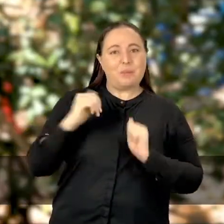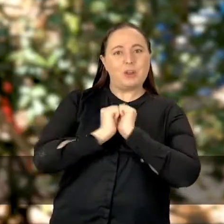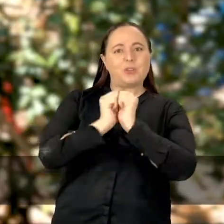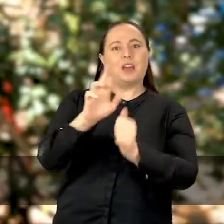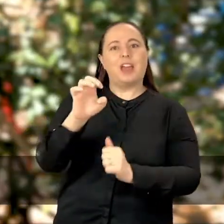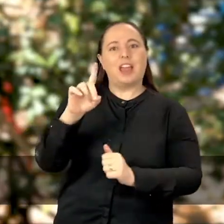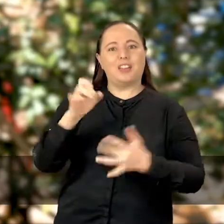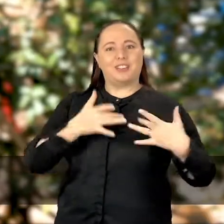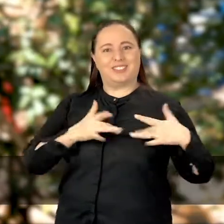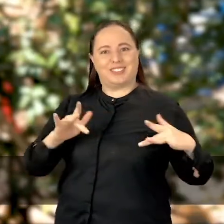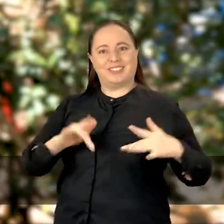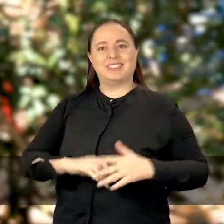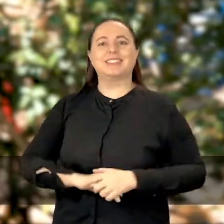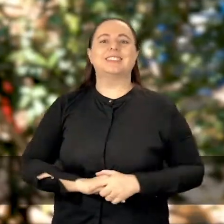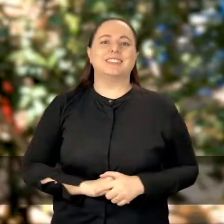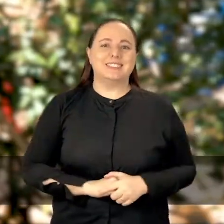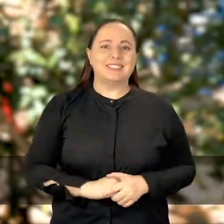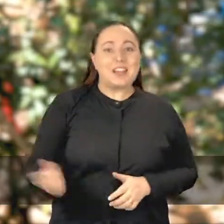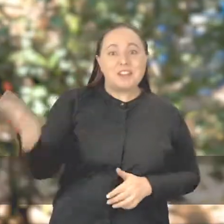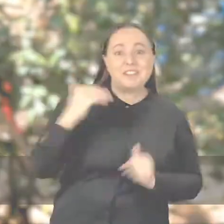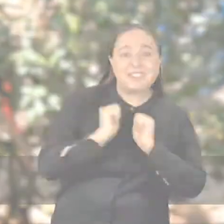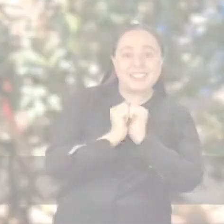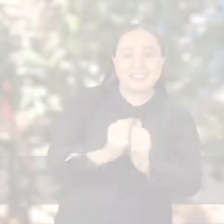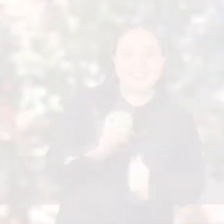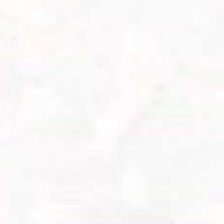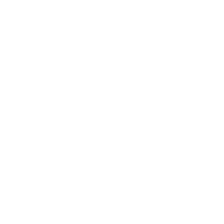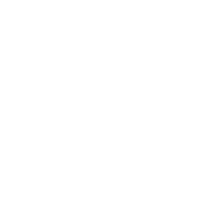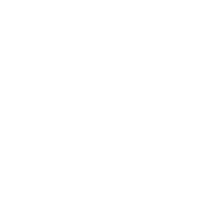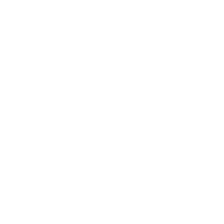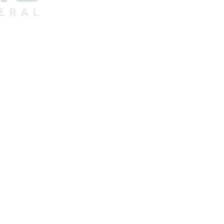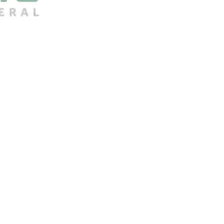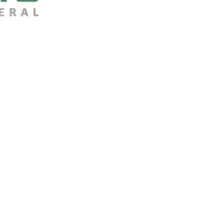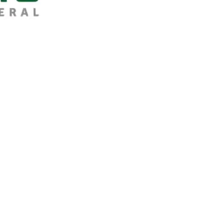parte desta rede de solidariedade. Bora fazer o bem?